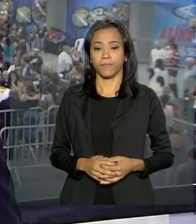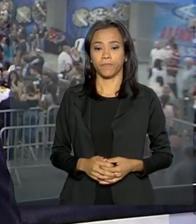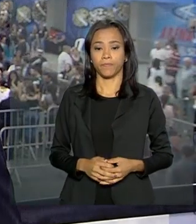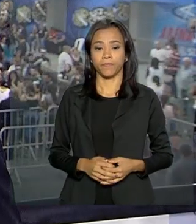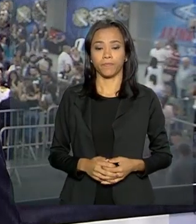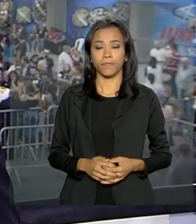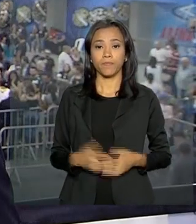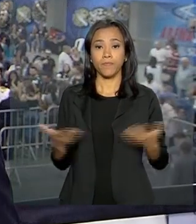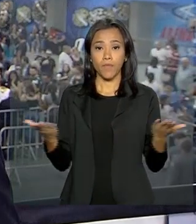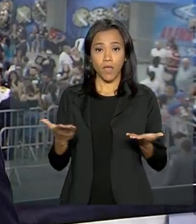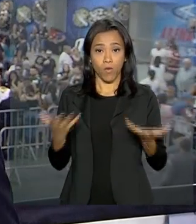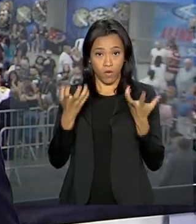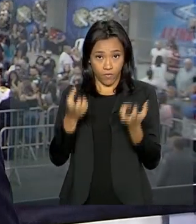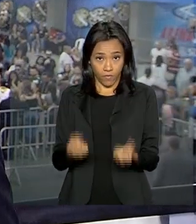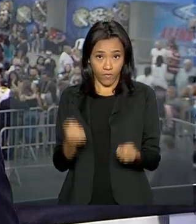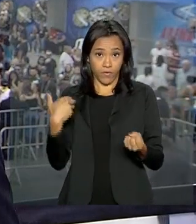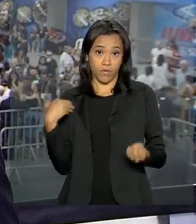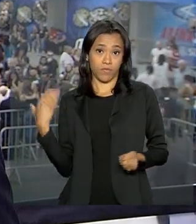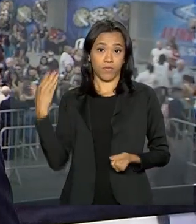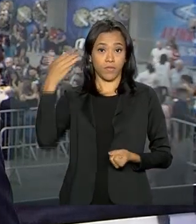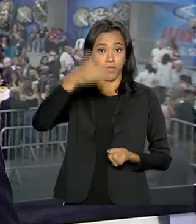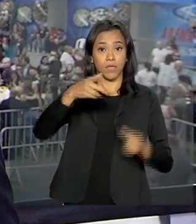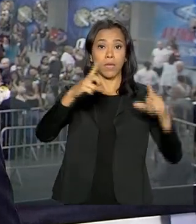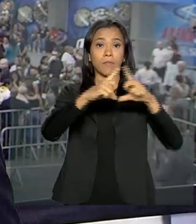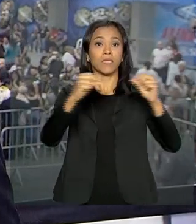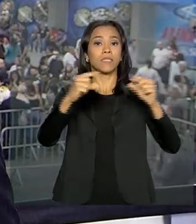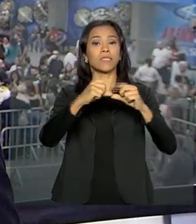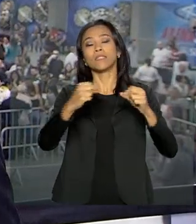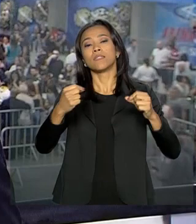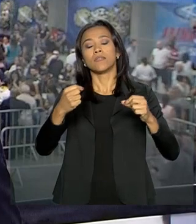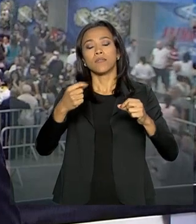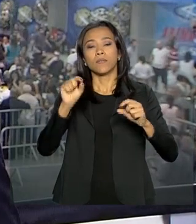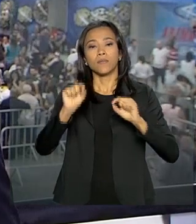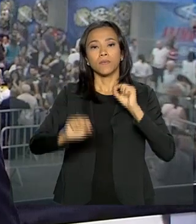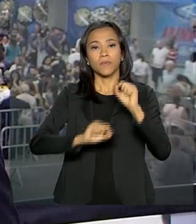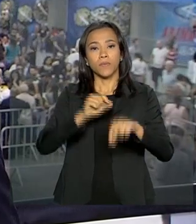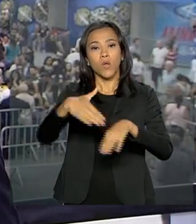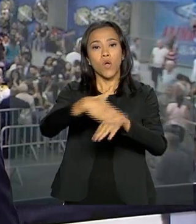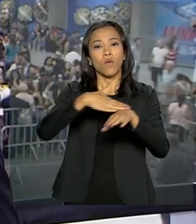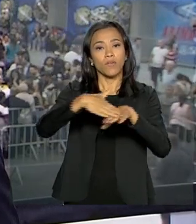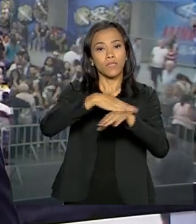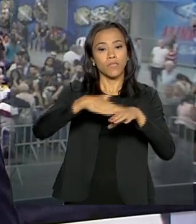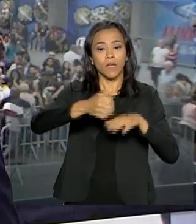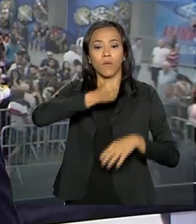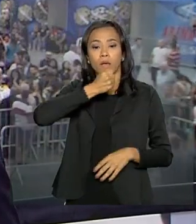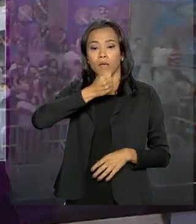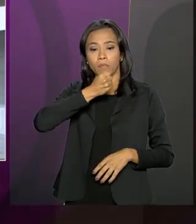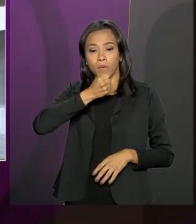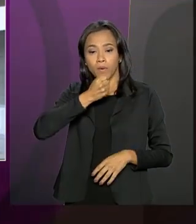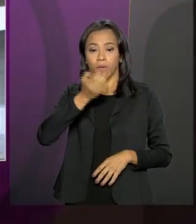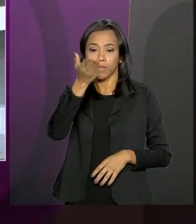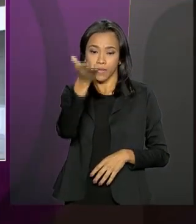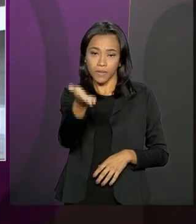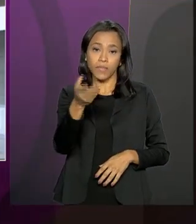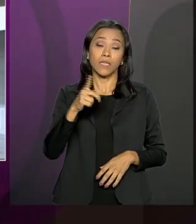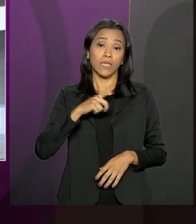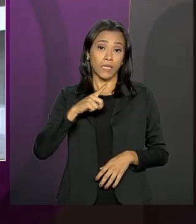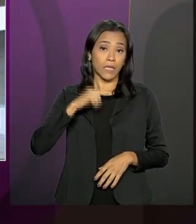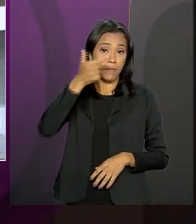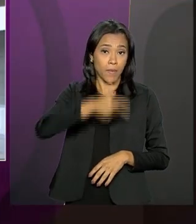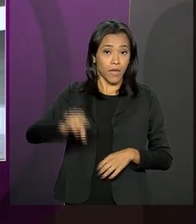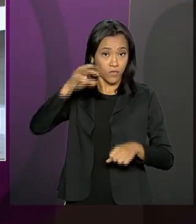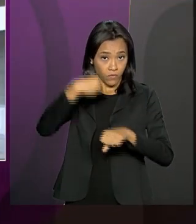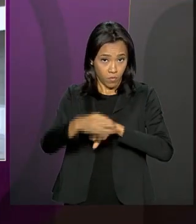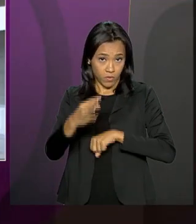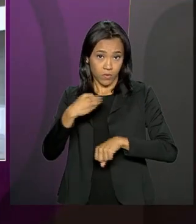Nós vamos agora à Brasília, ao Palácio do Planalto, conversar com a repórter Luciana Collares de Holanda, que tem mais